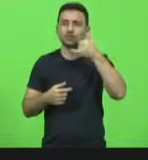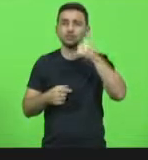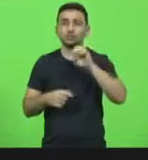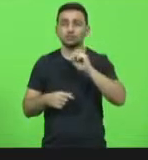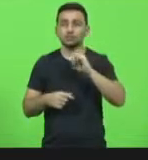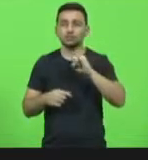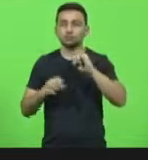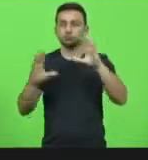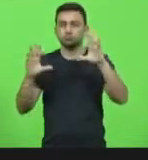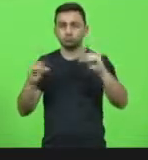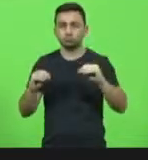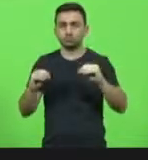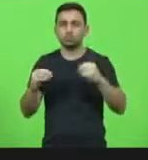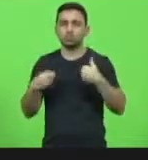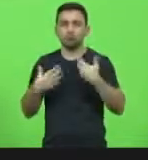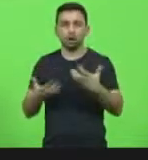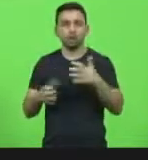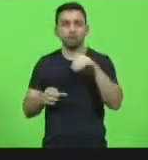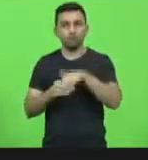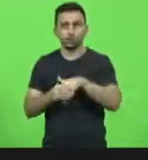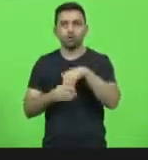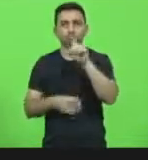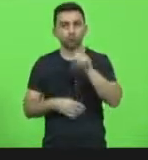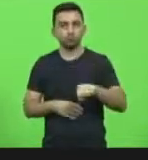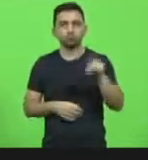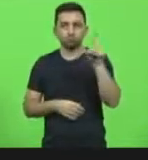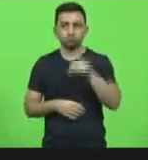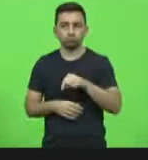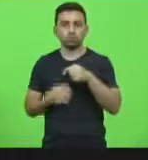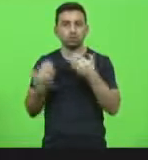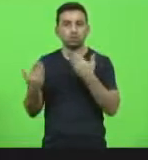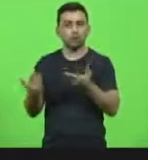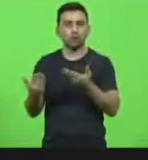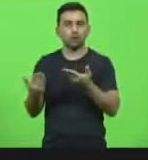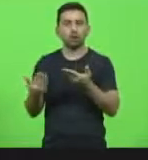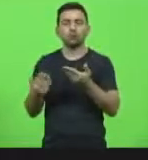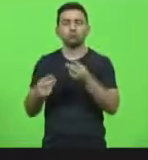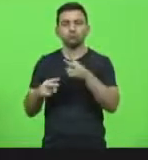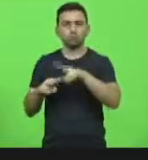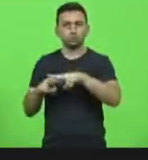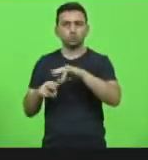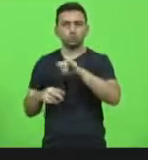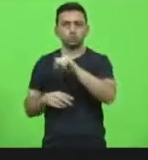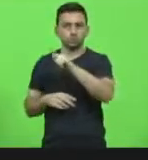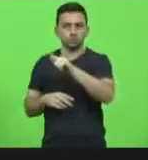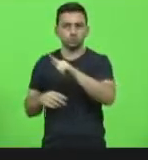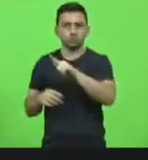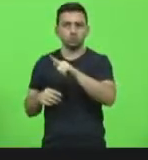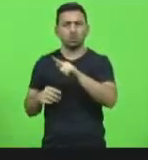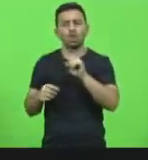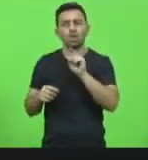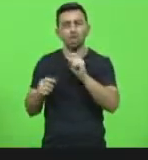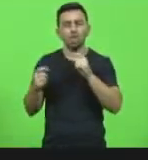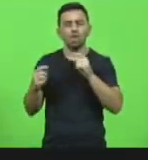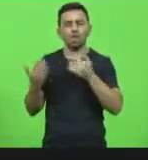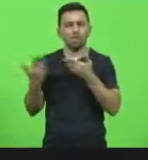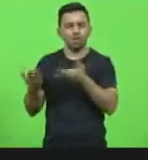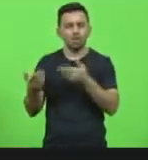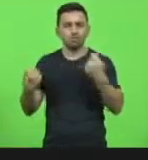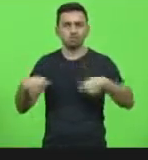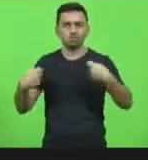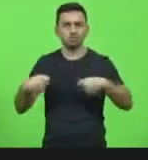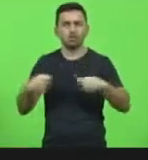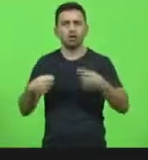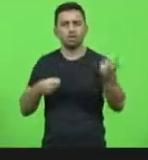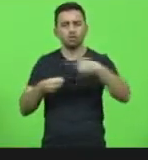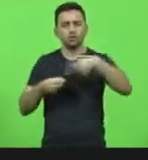cair meu sinal, já quero votar pela revogação da prisão do deputado Júlio Garcia, que possa ser devolvido para ele os direitos de